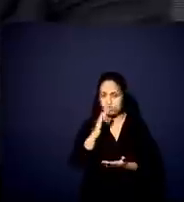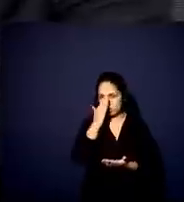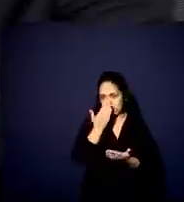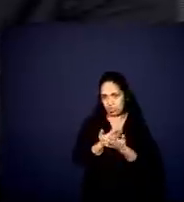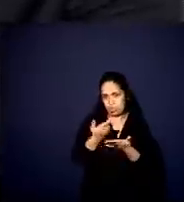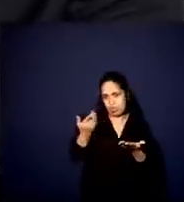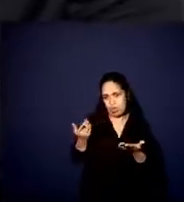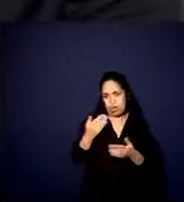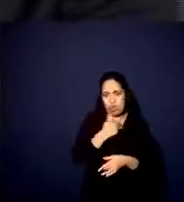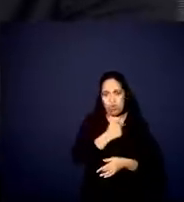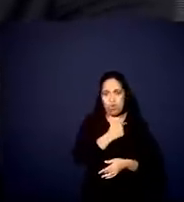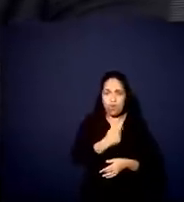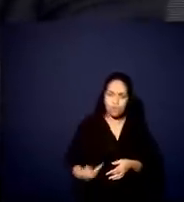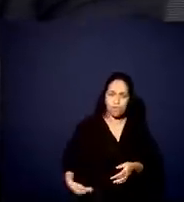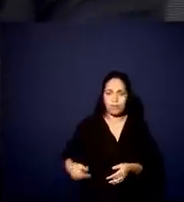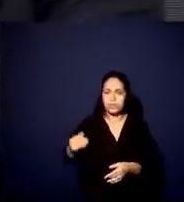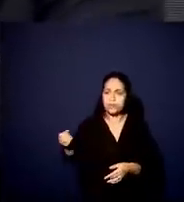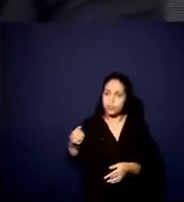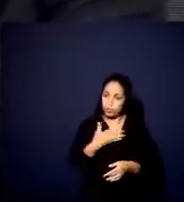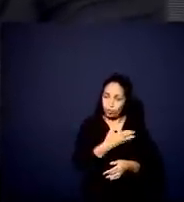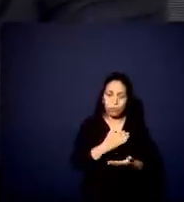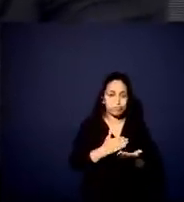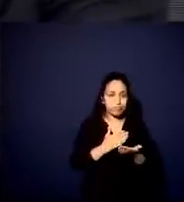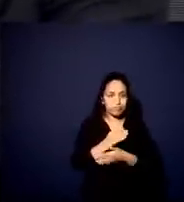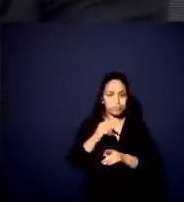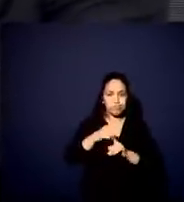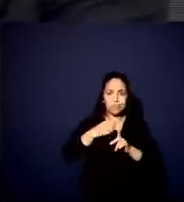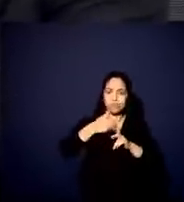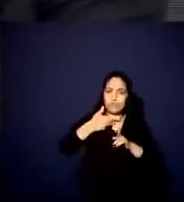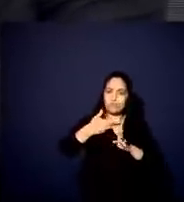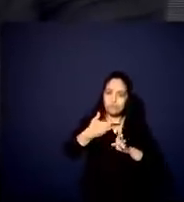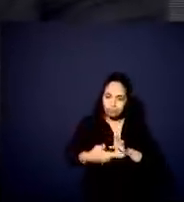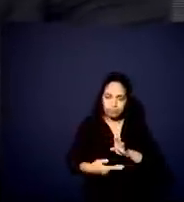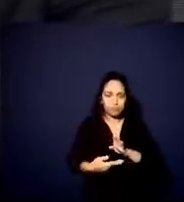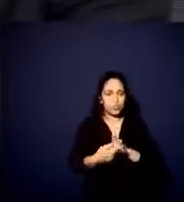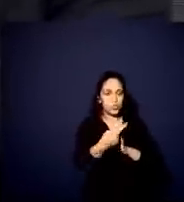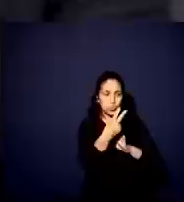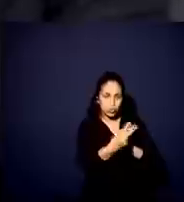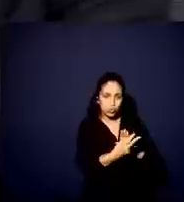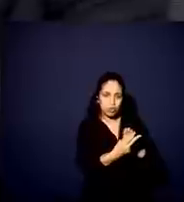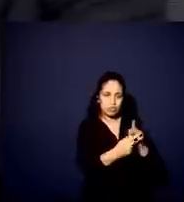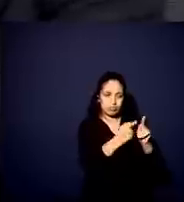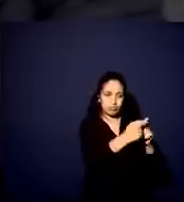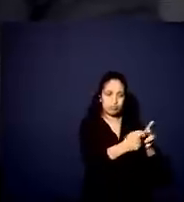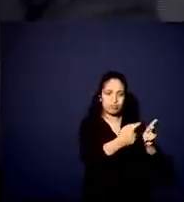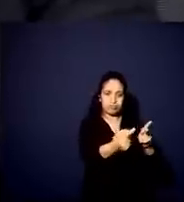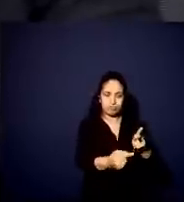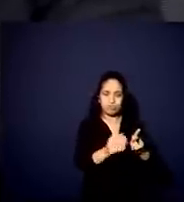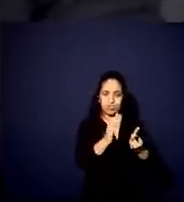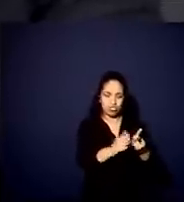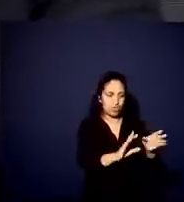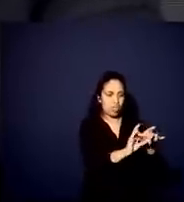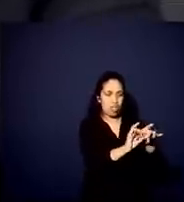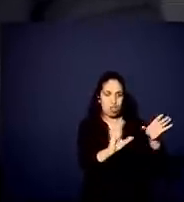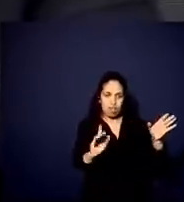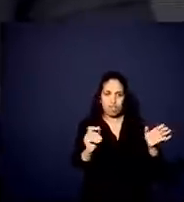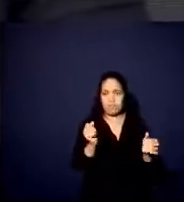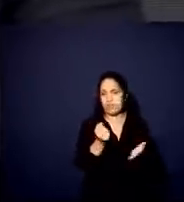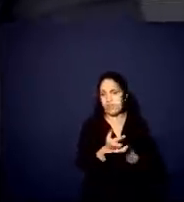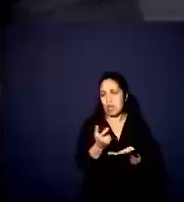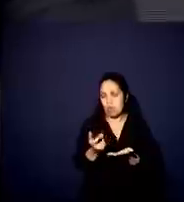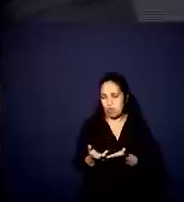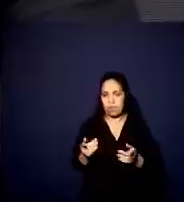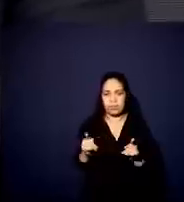governo assumindo, a gente possa, nos próximos meses, estar também colocando já os dois primeiros lotes à disposição do mercado, e